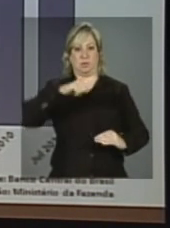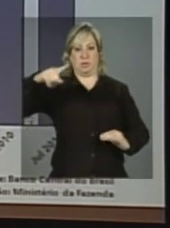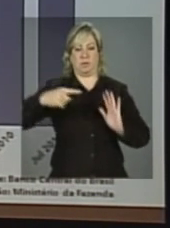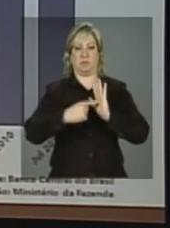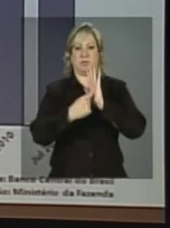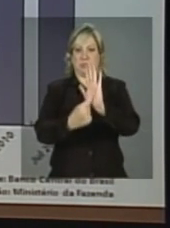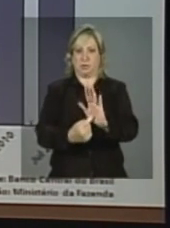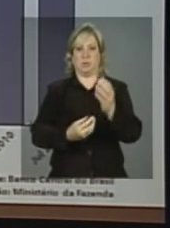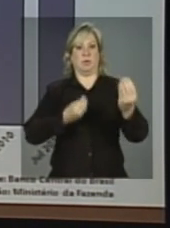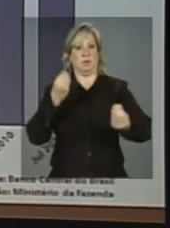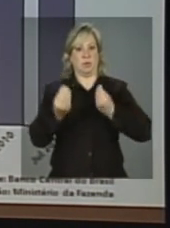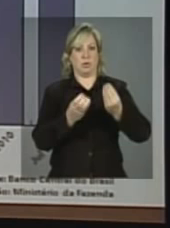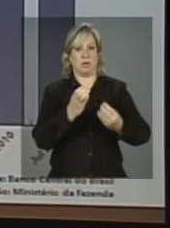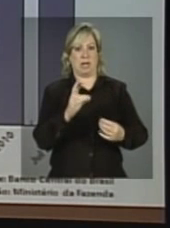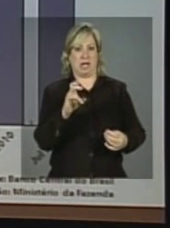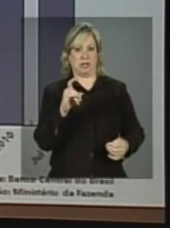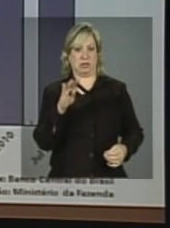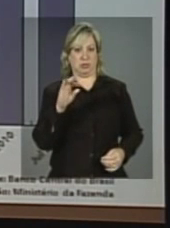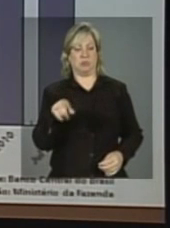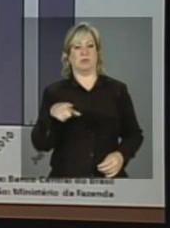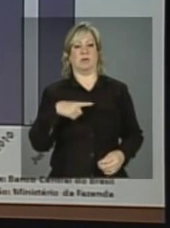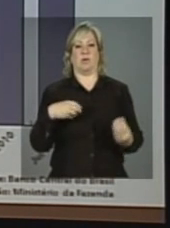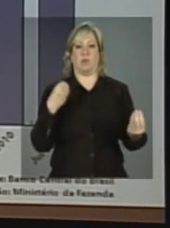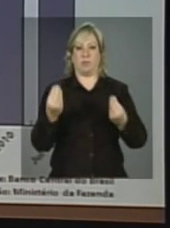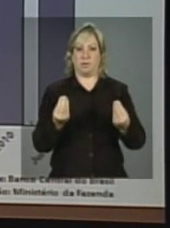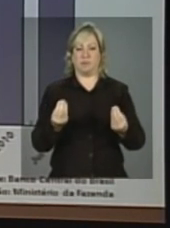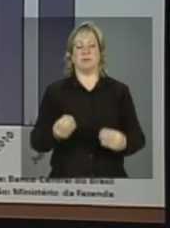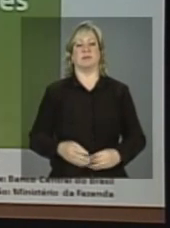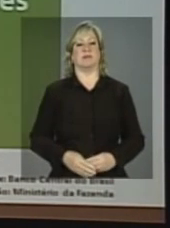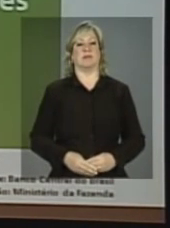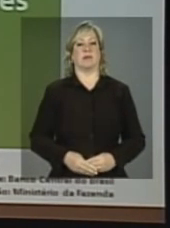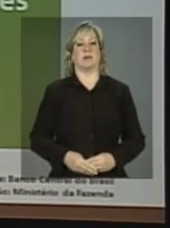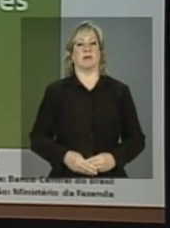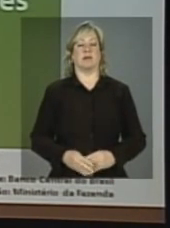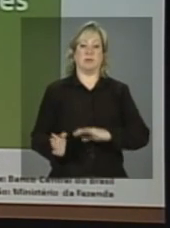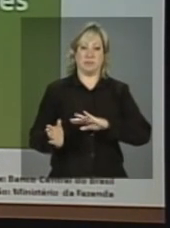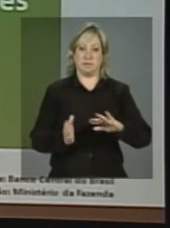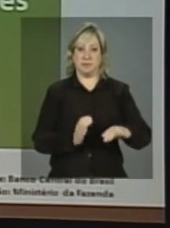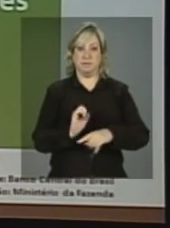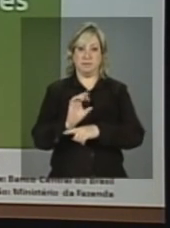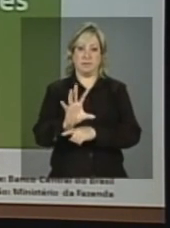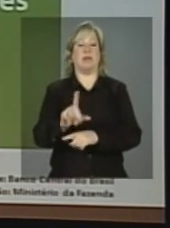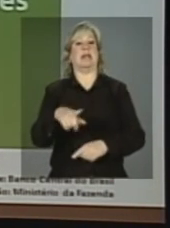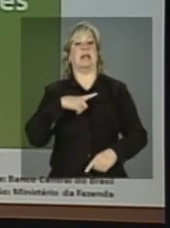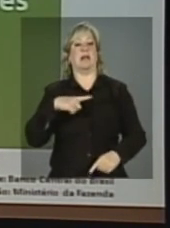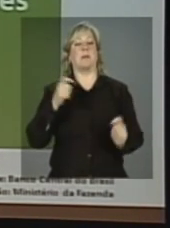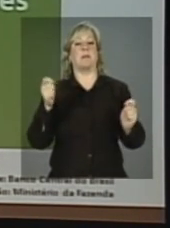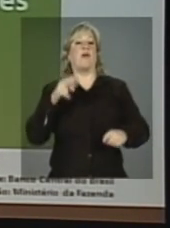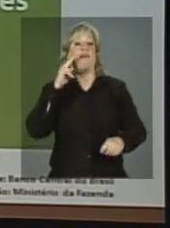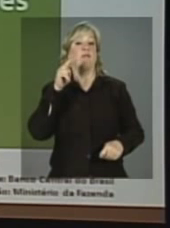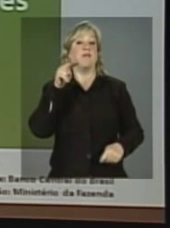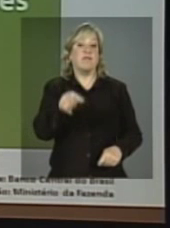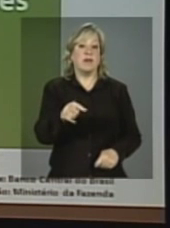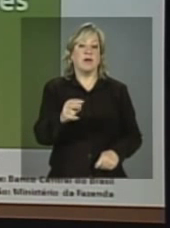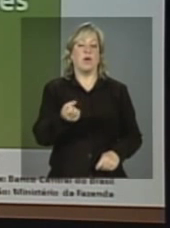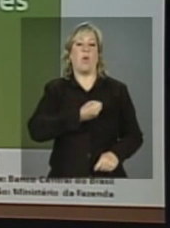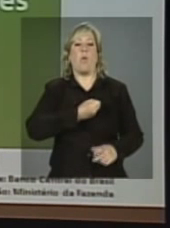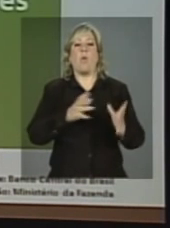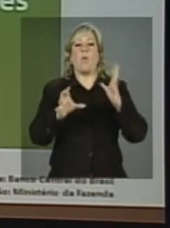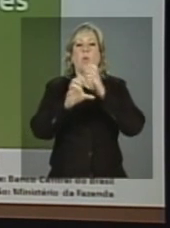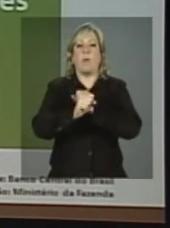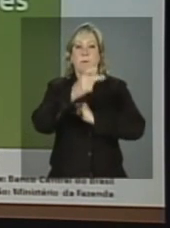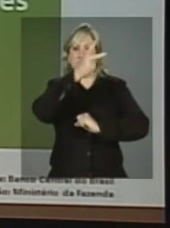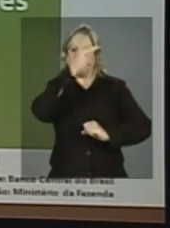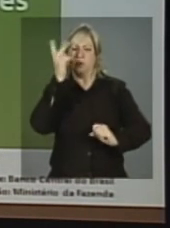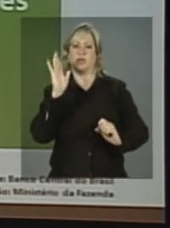forte, do crédito de modo geral. E passando adiante, nós podemos ver o número de pessoas